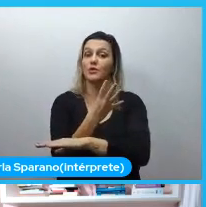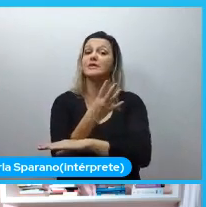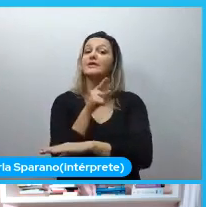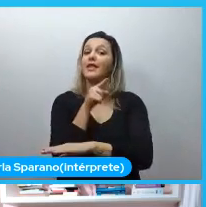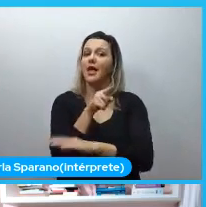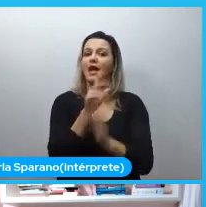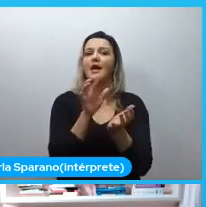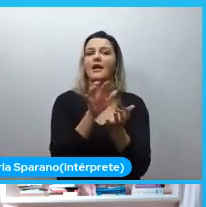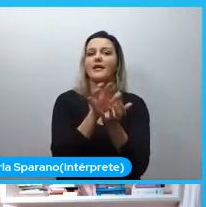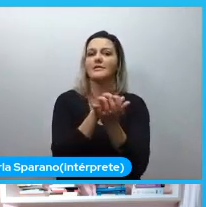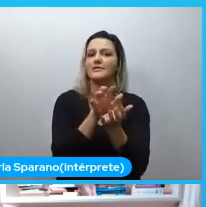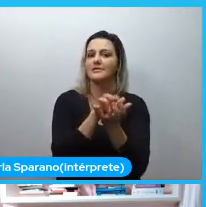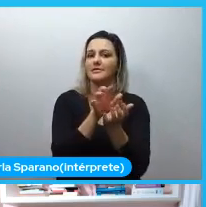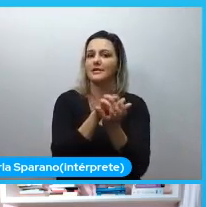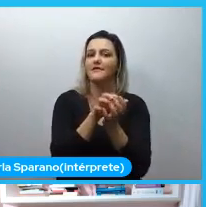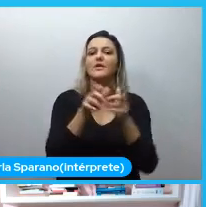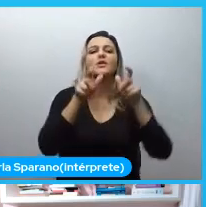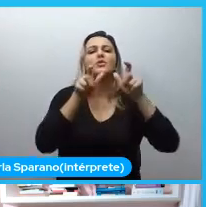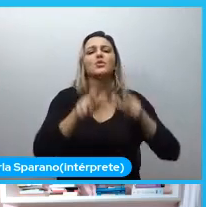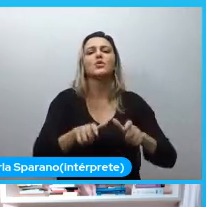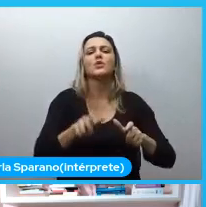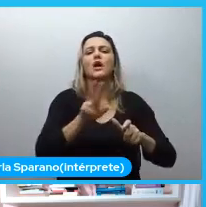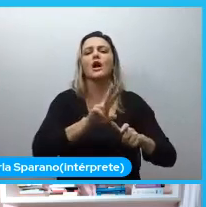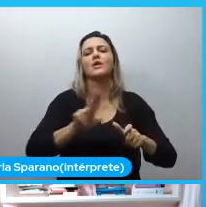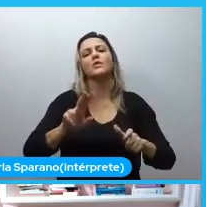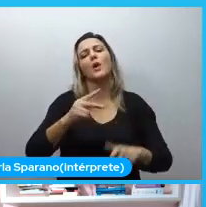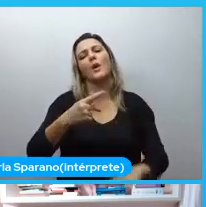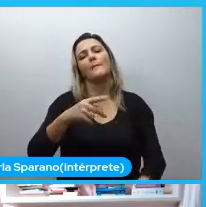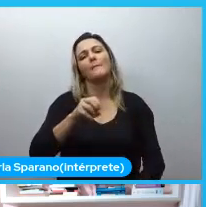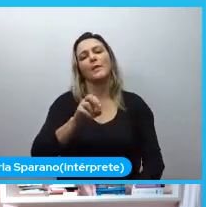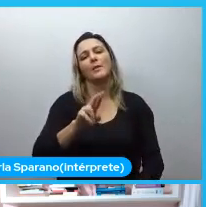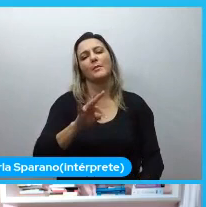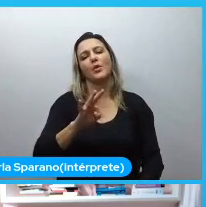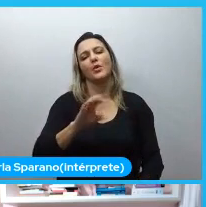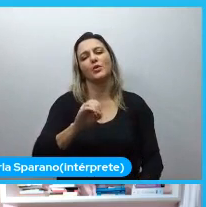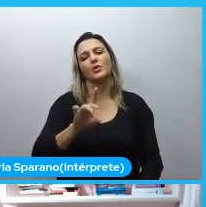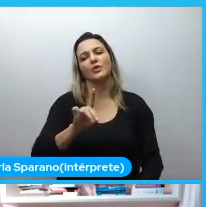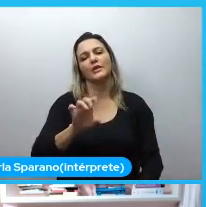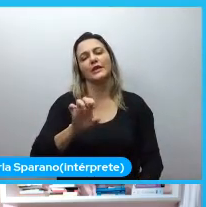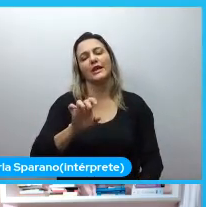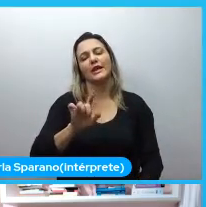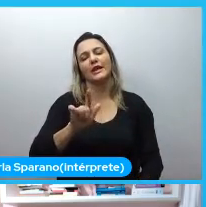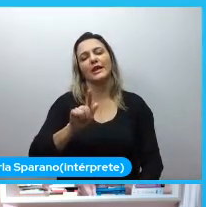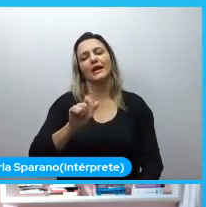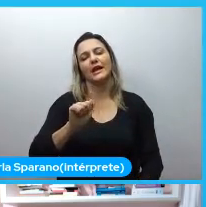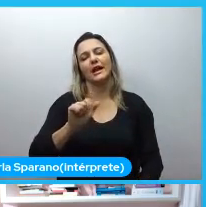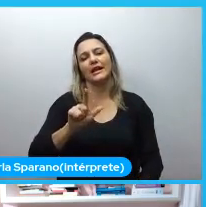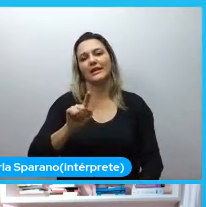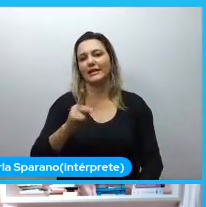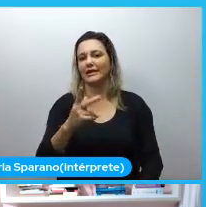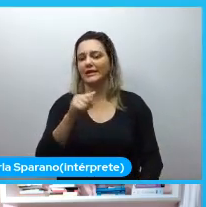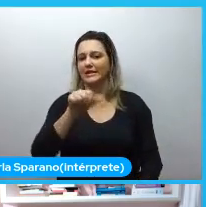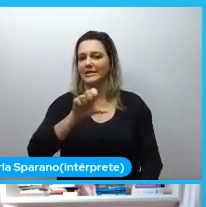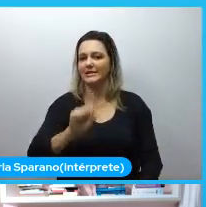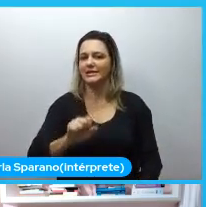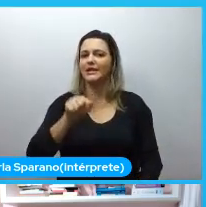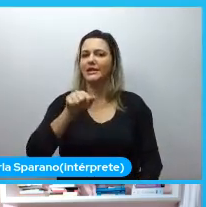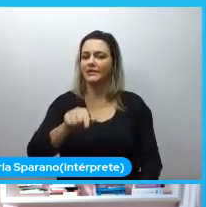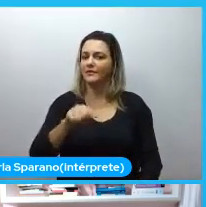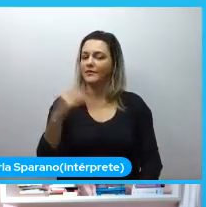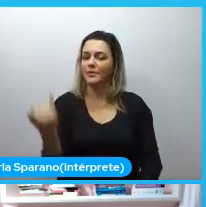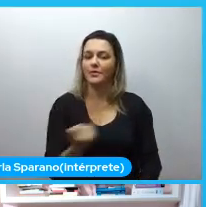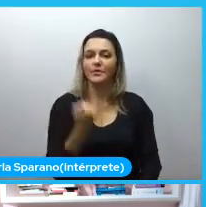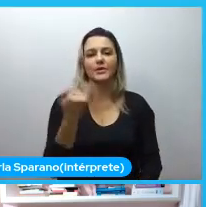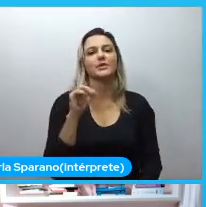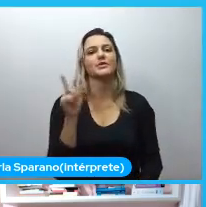Acho que é Porto de Galinha. Mas foi lá em Recife. E foi muito importante para a gente. Essa Python Brasil. Porque foi a primeira vez que um evento, que a